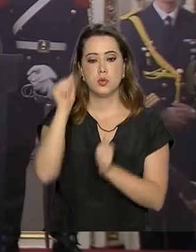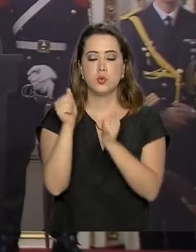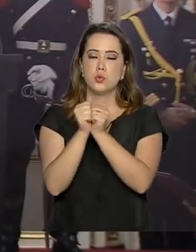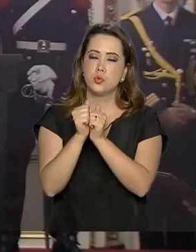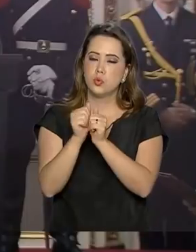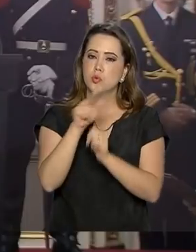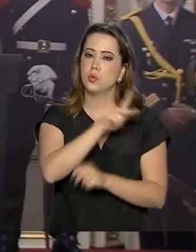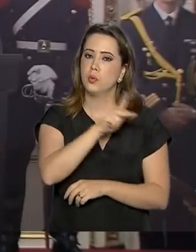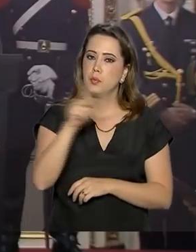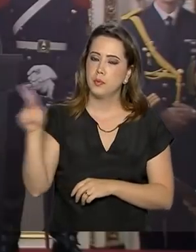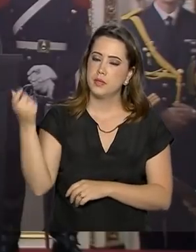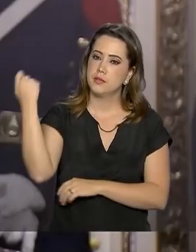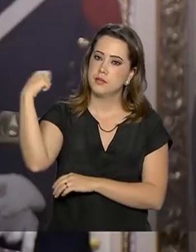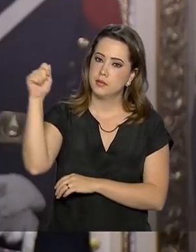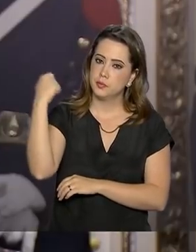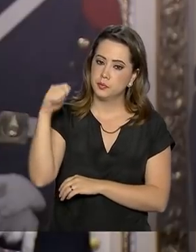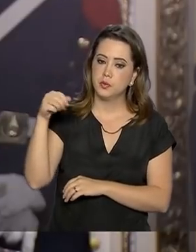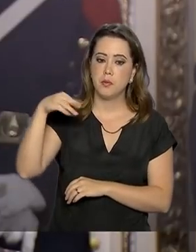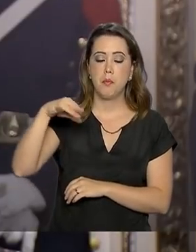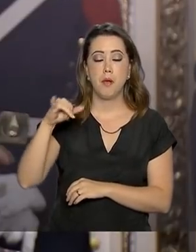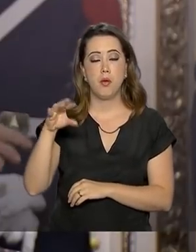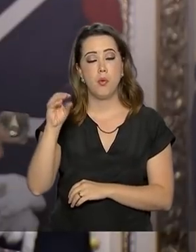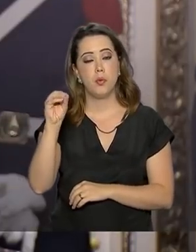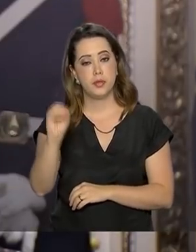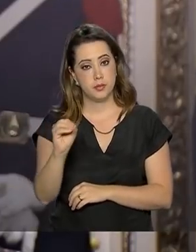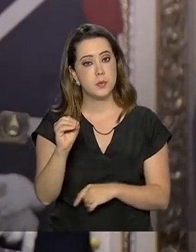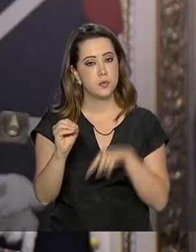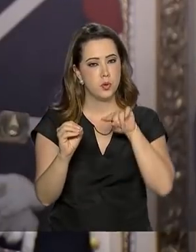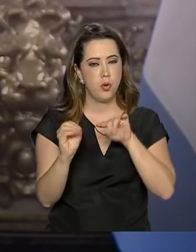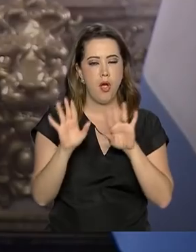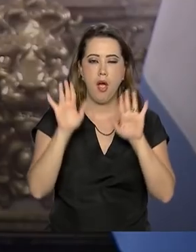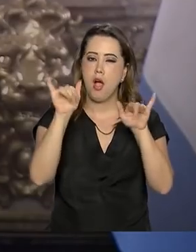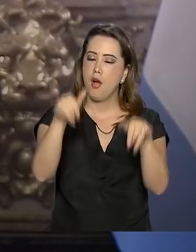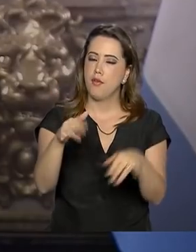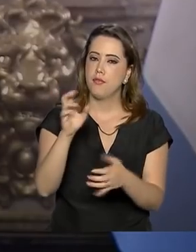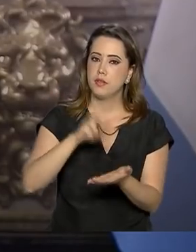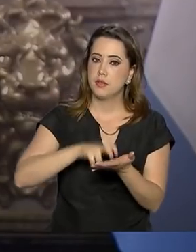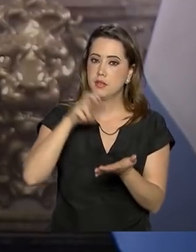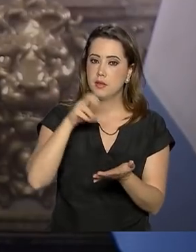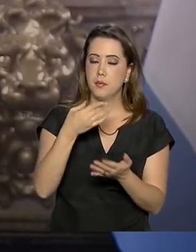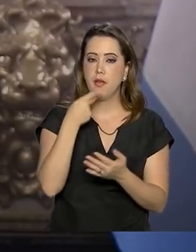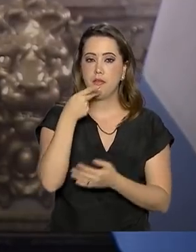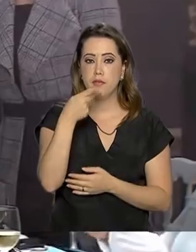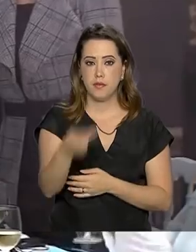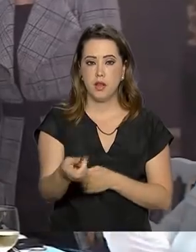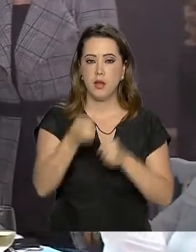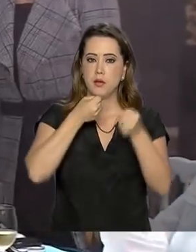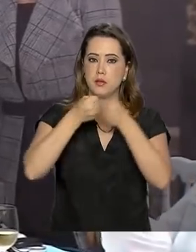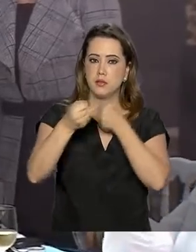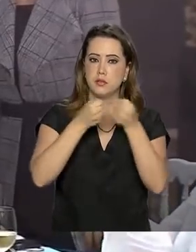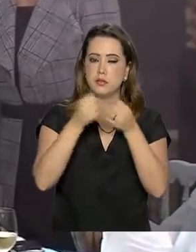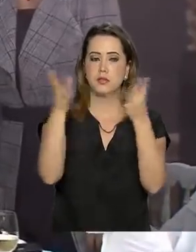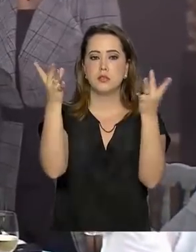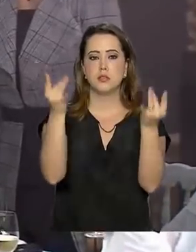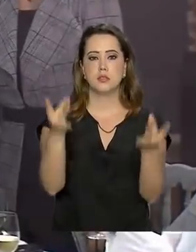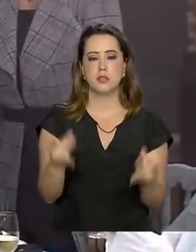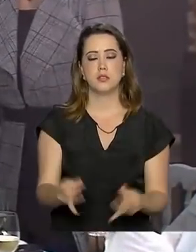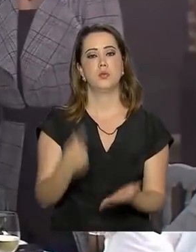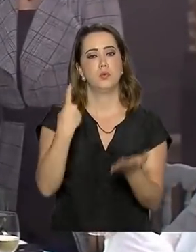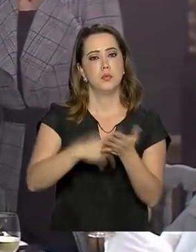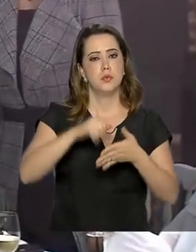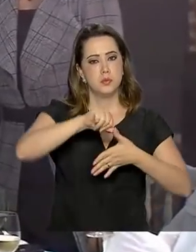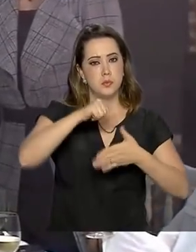argentino Maurício Macri. No fim da manhã, os dois deram uma declaração à imprensa em que destacaram o acordo